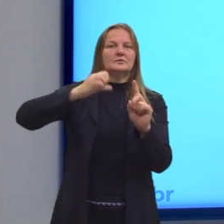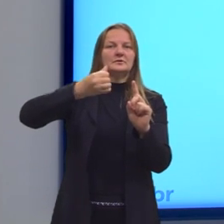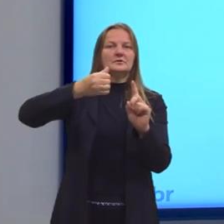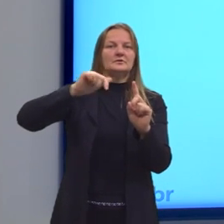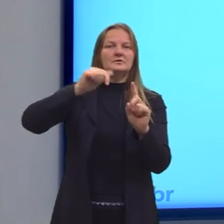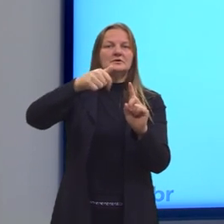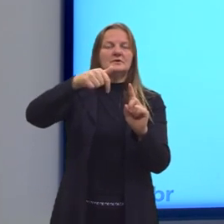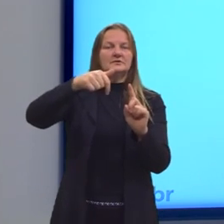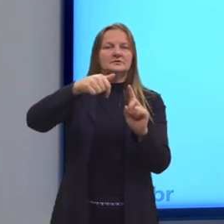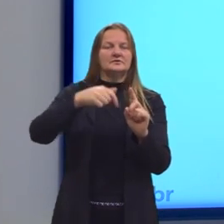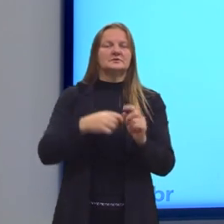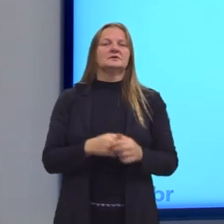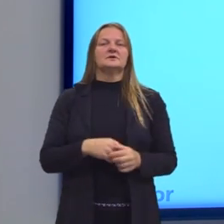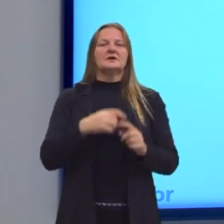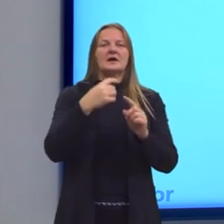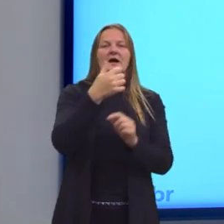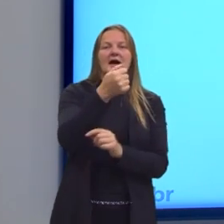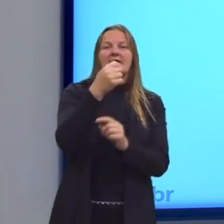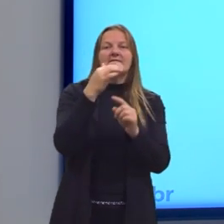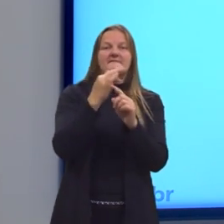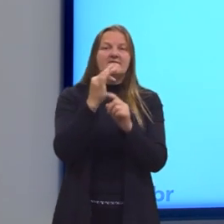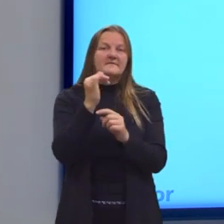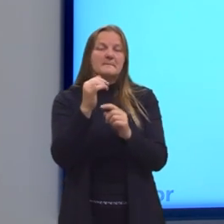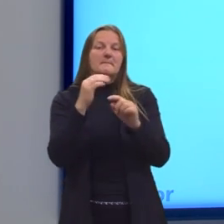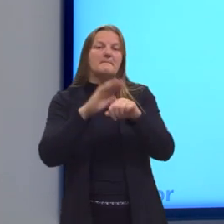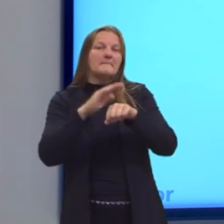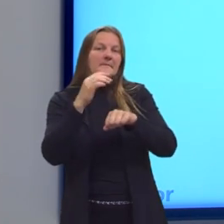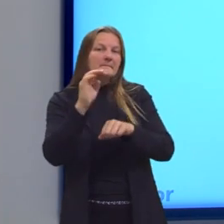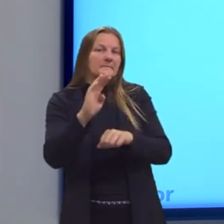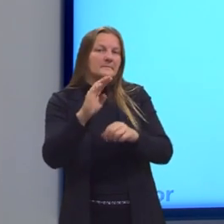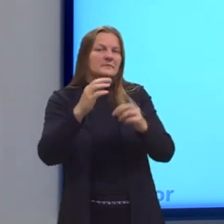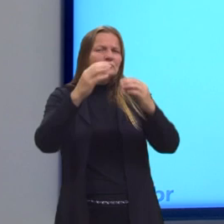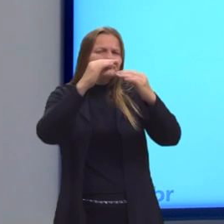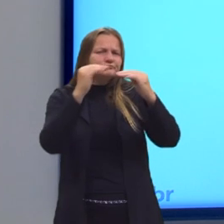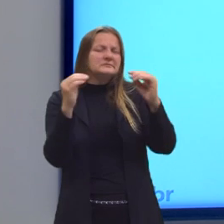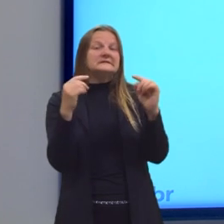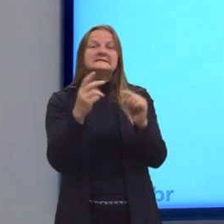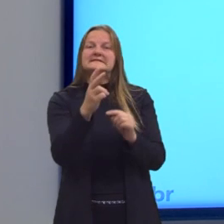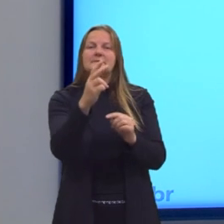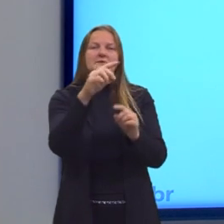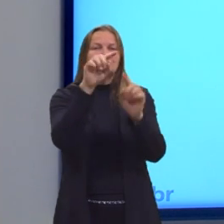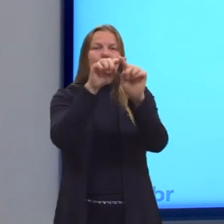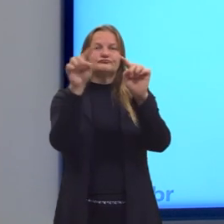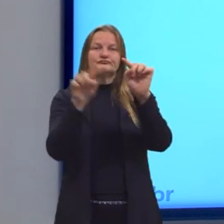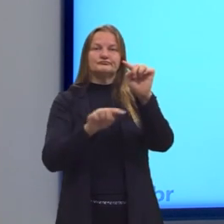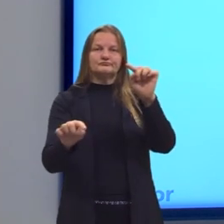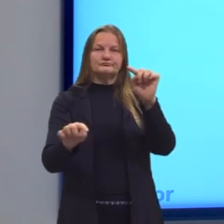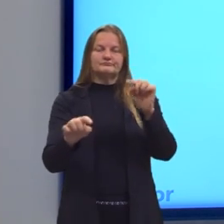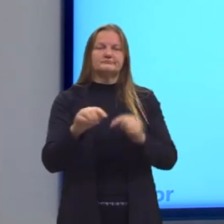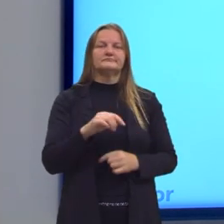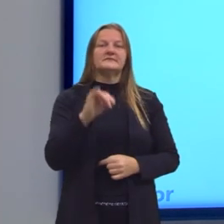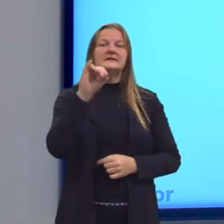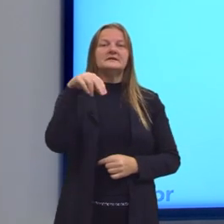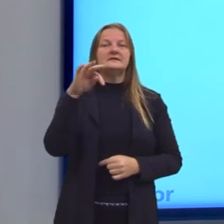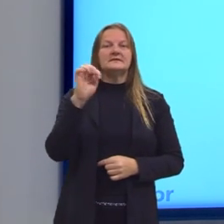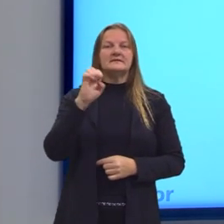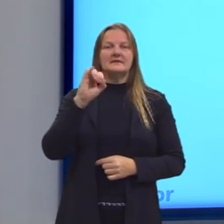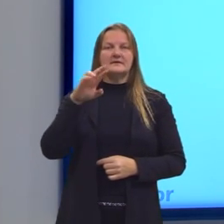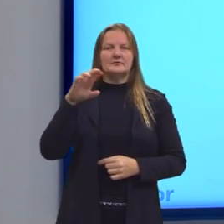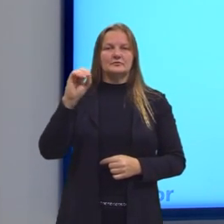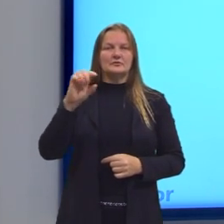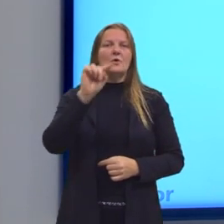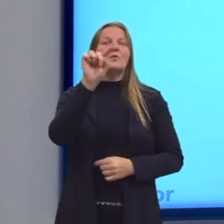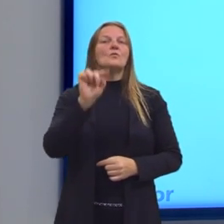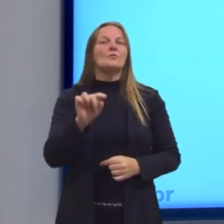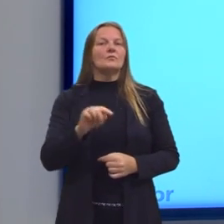de A Φ mais B, sendo o A e o B valores inteiros. E a pergunta então que nós vamos responder é, qual o